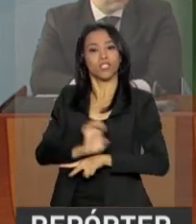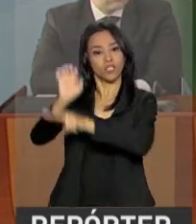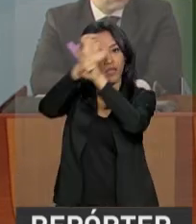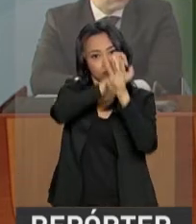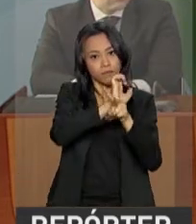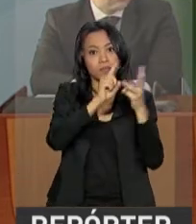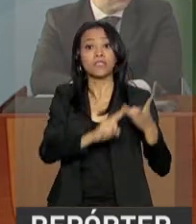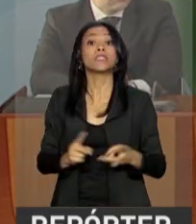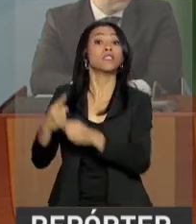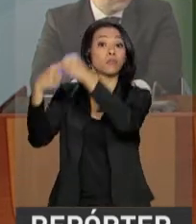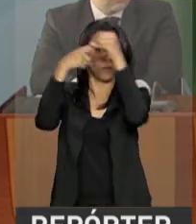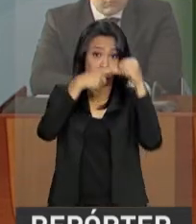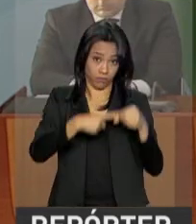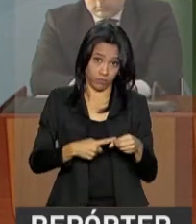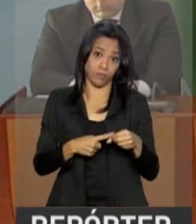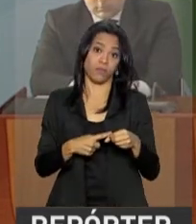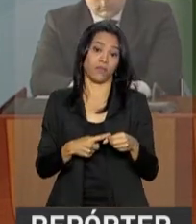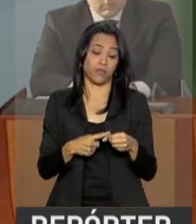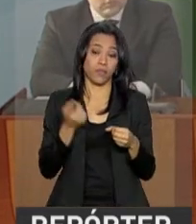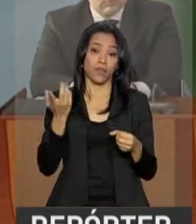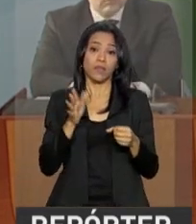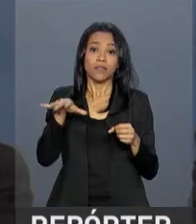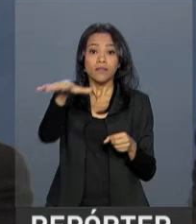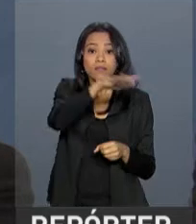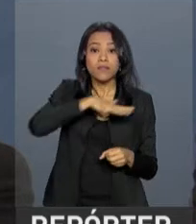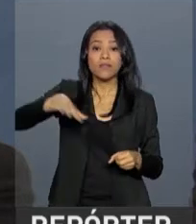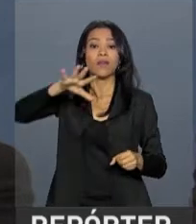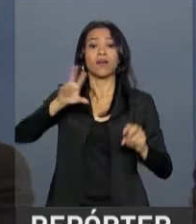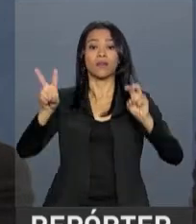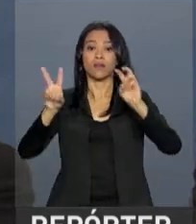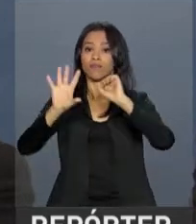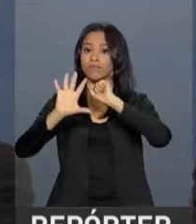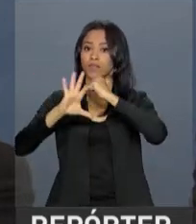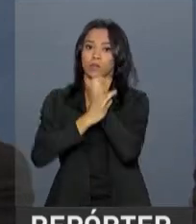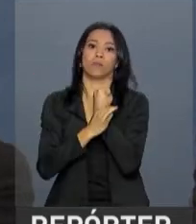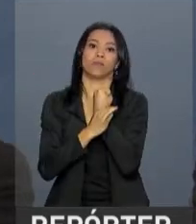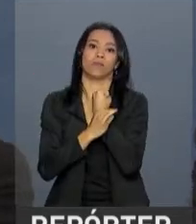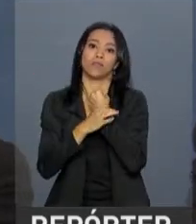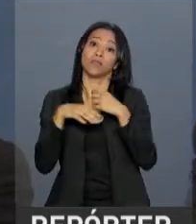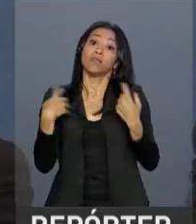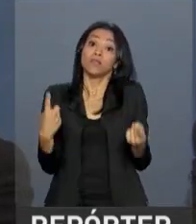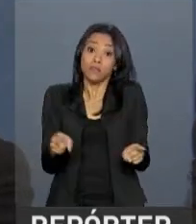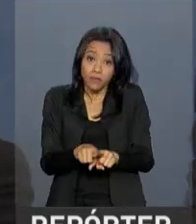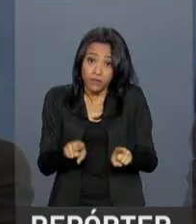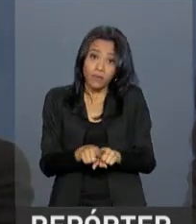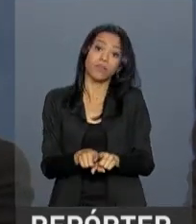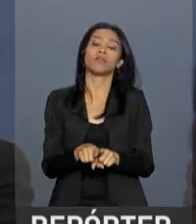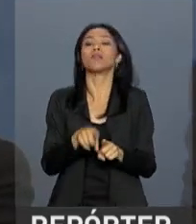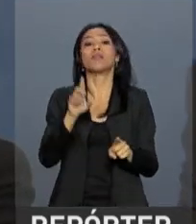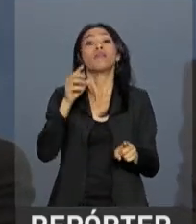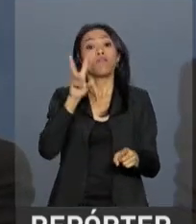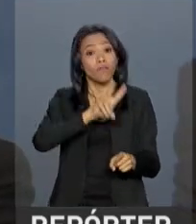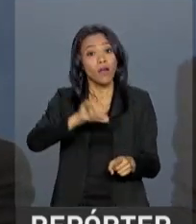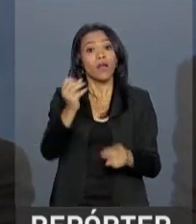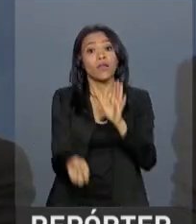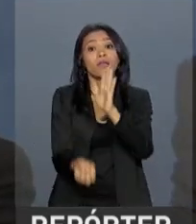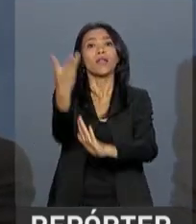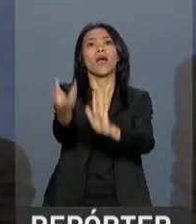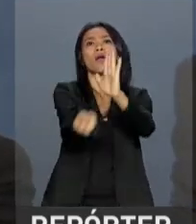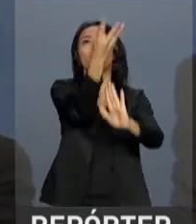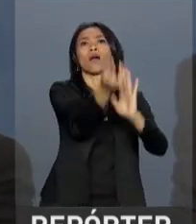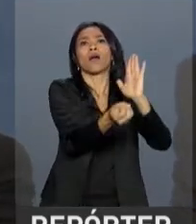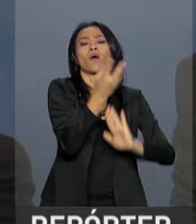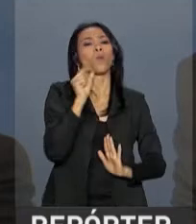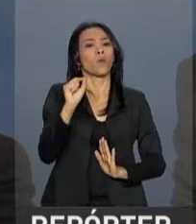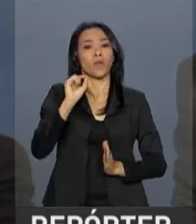estados e municípios na área da segurança pública. Além disso, nos conselhos que serão criados em